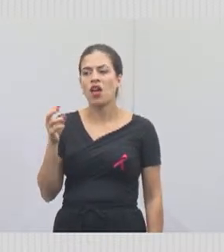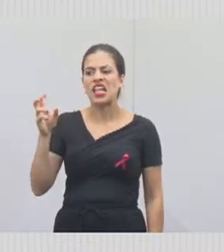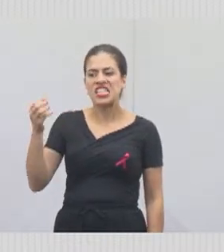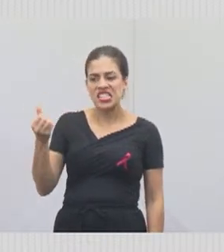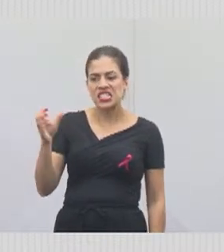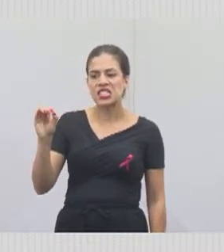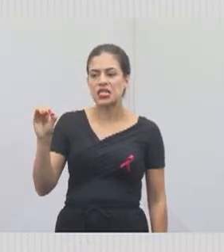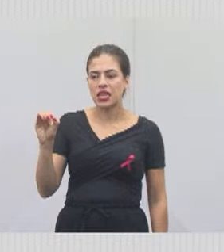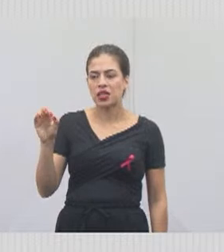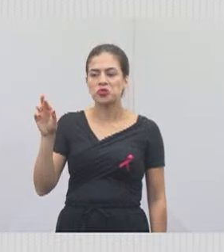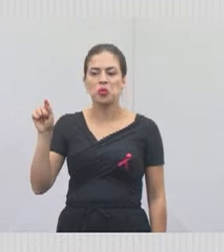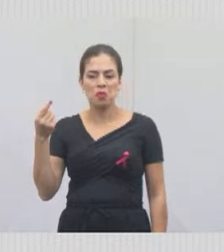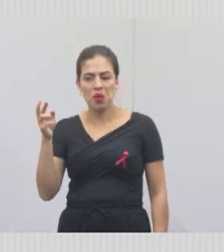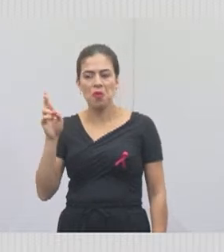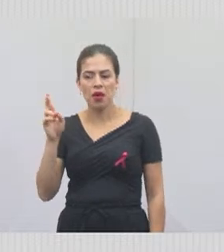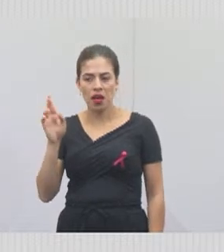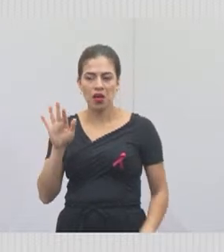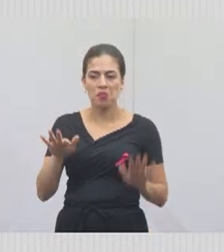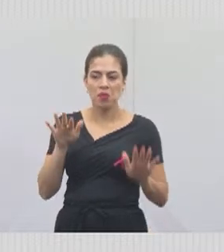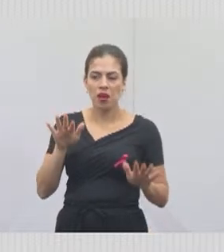esses projetos executivos.